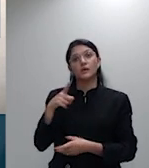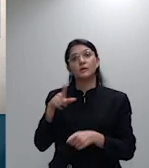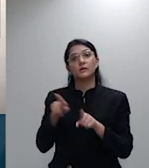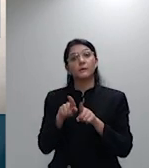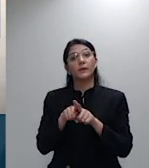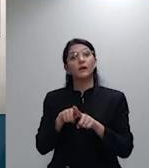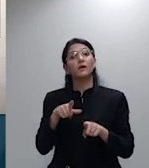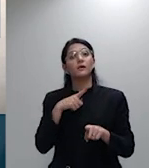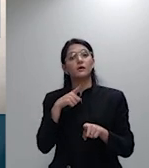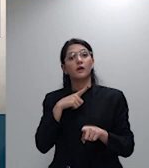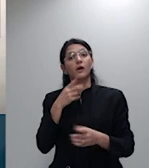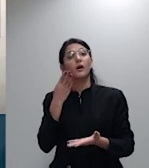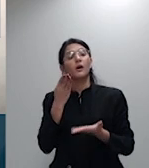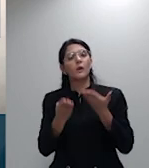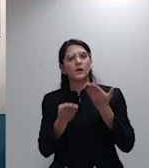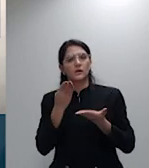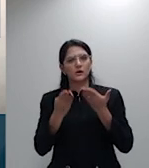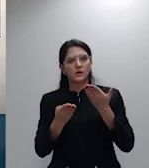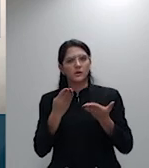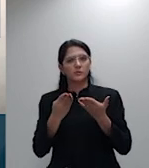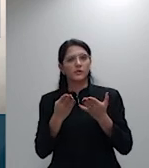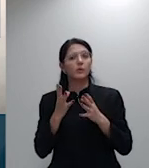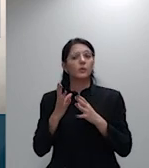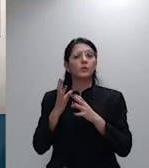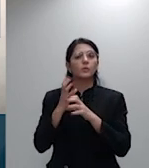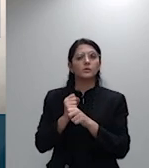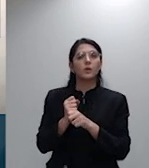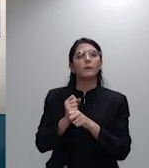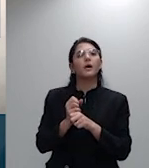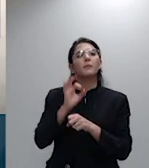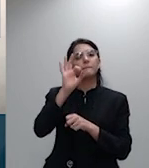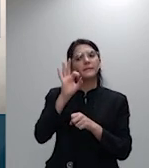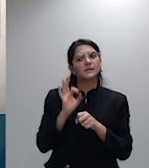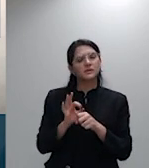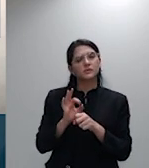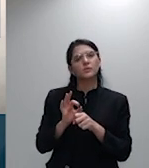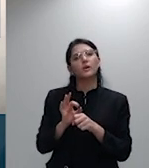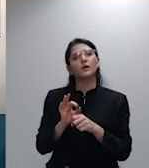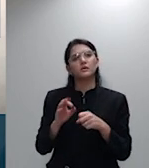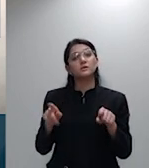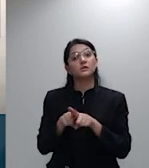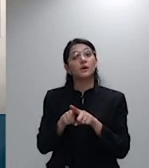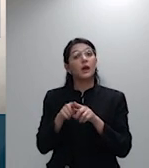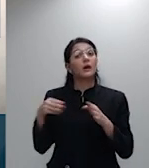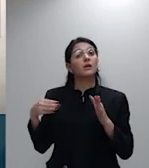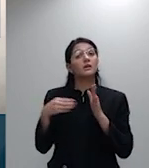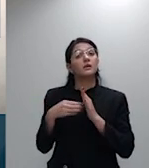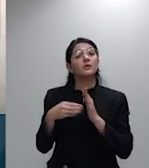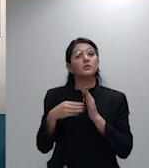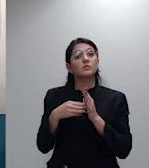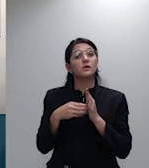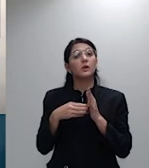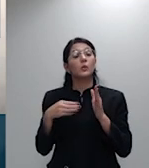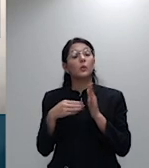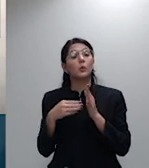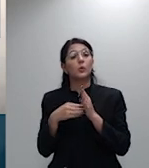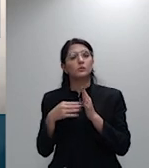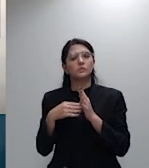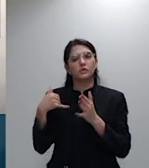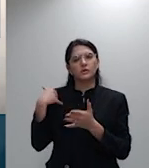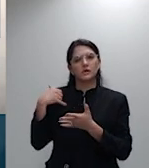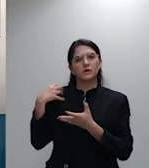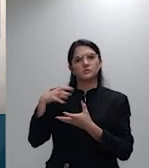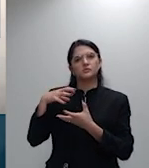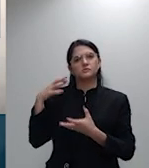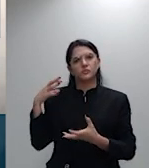percentuais de reajuste limitando o preço da última faixa etária ao teto de seis vezes o preço da